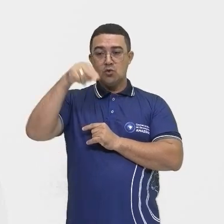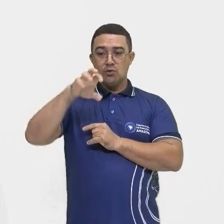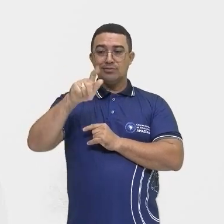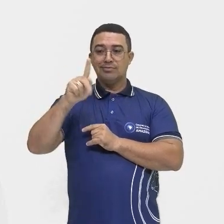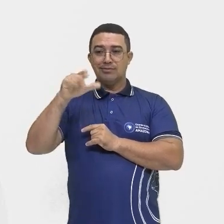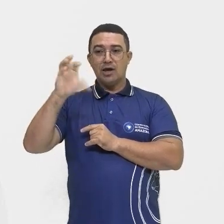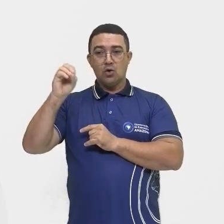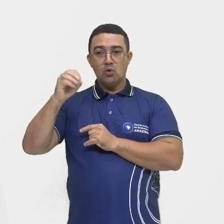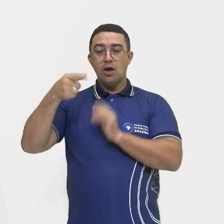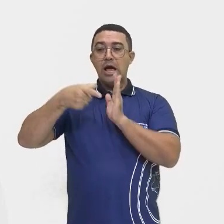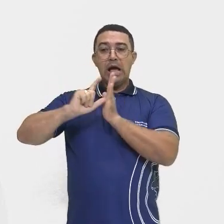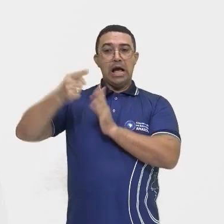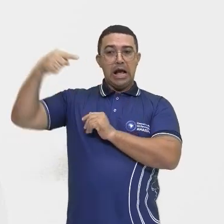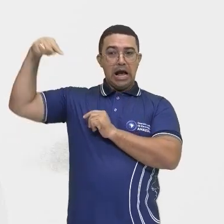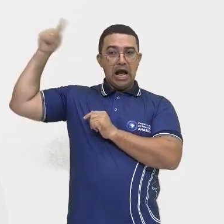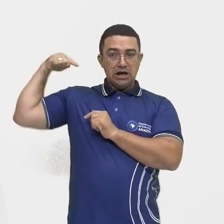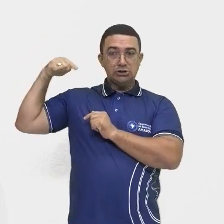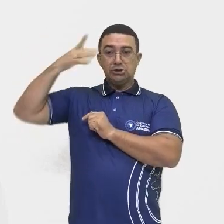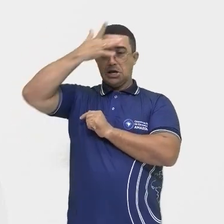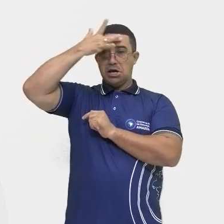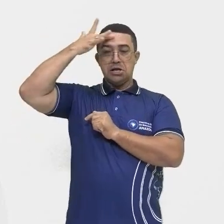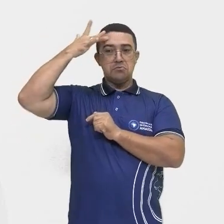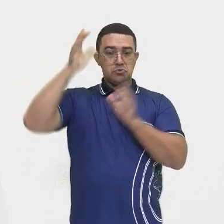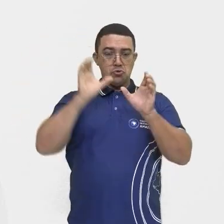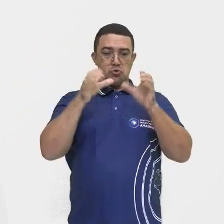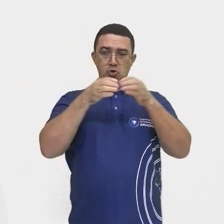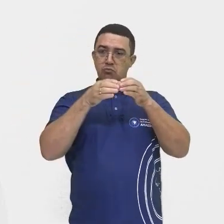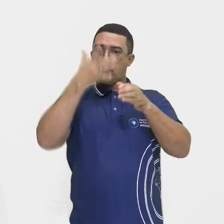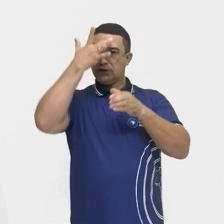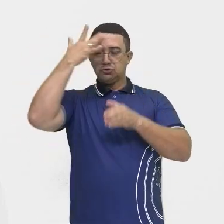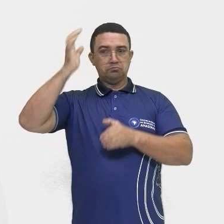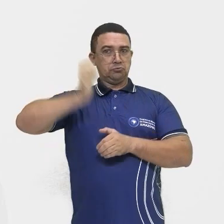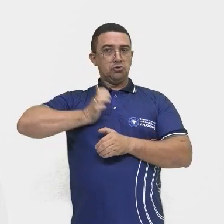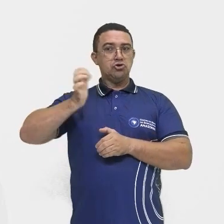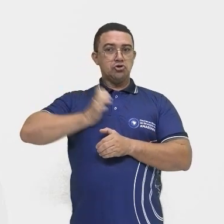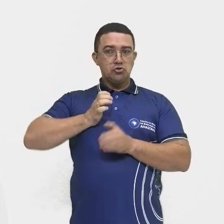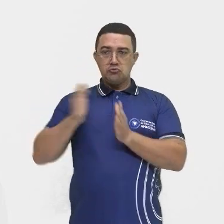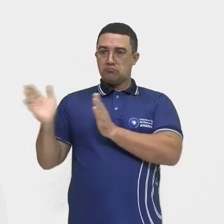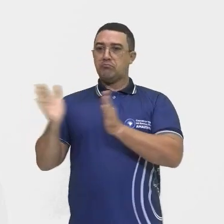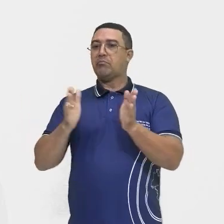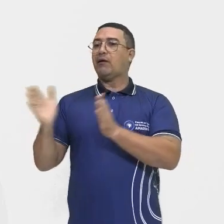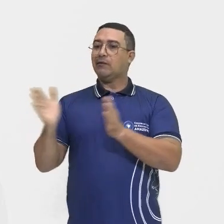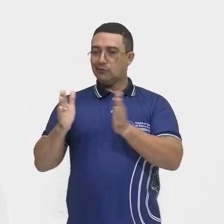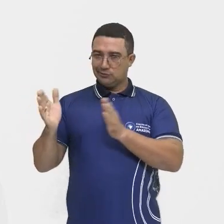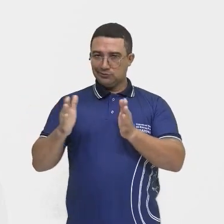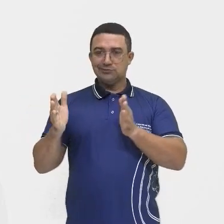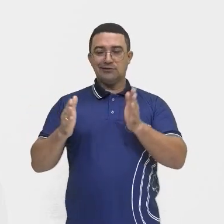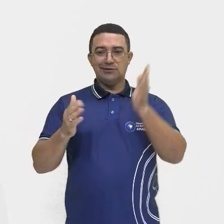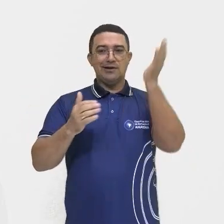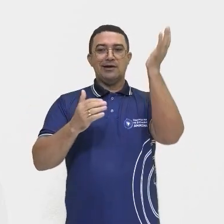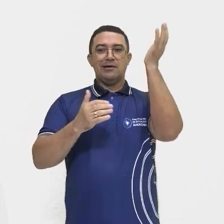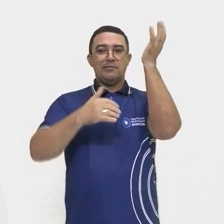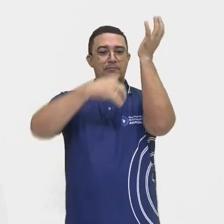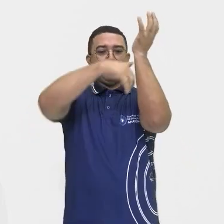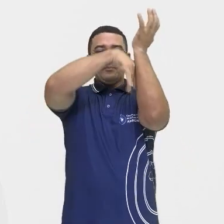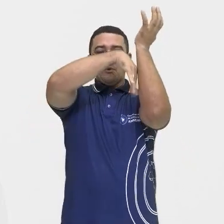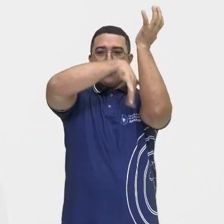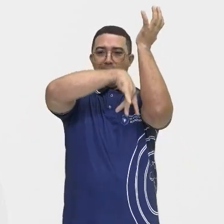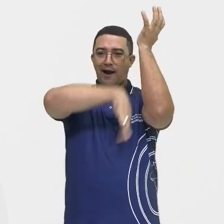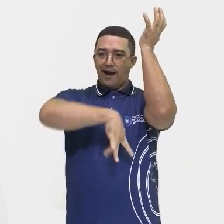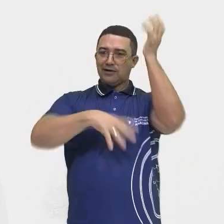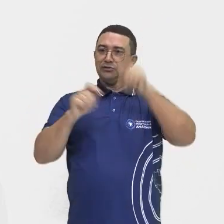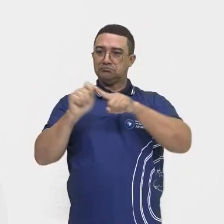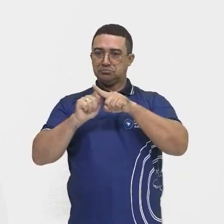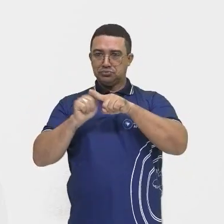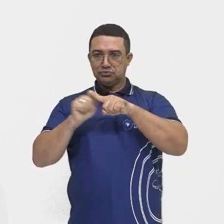moradia para membros da elite no período da borracha. Então, se você vir aqui em Manaus, você for visitar, é bem grande os